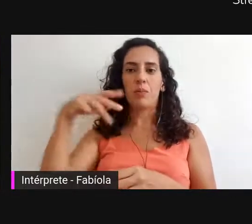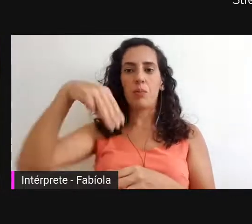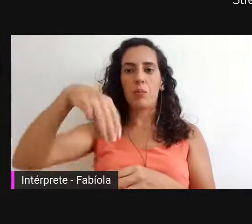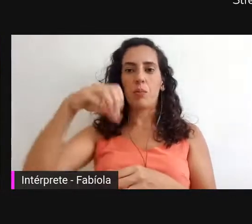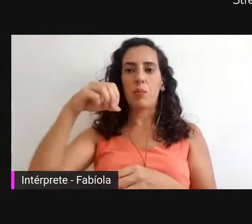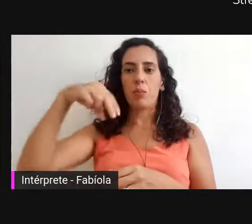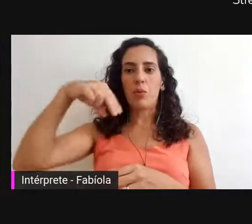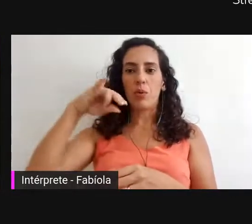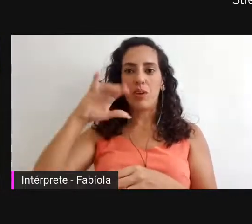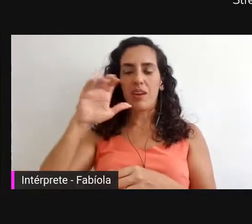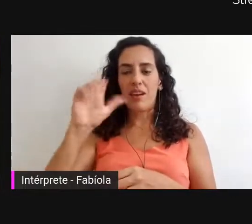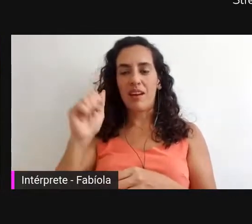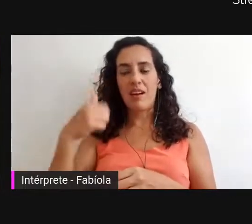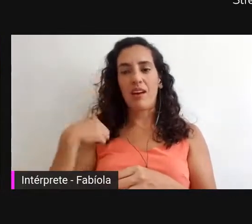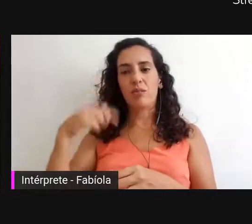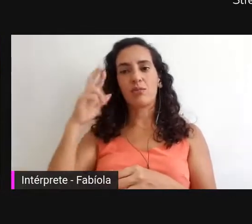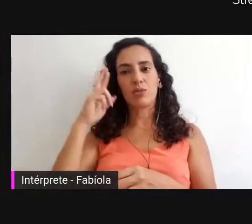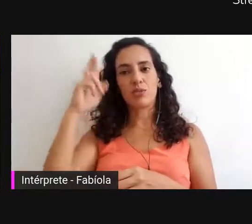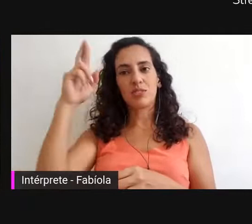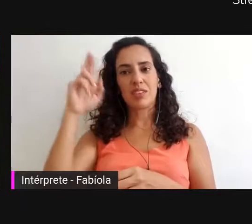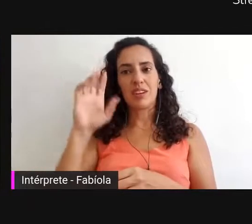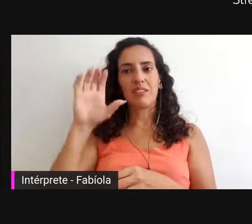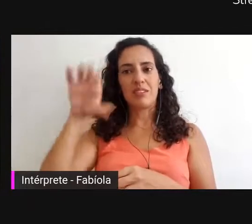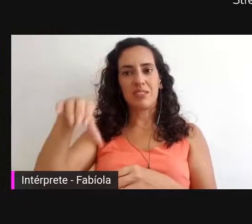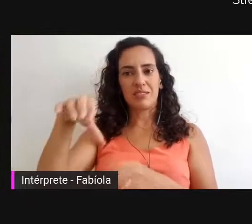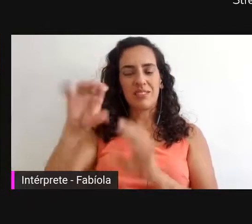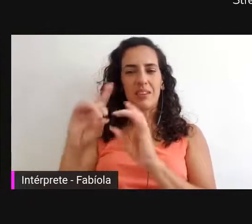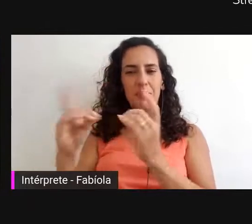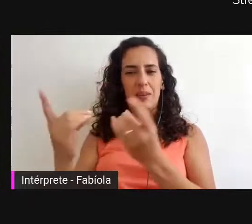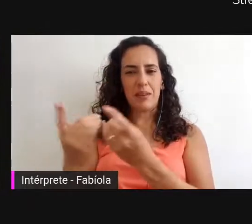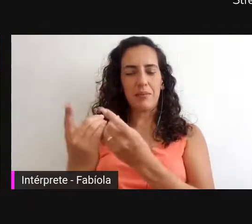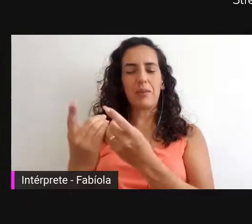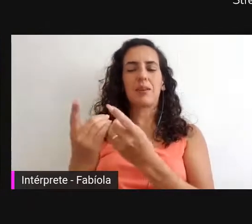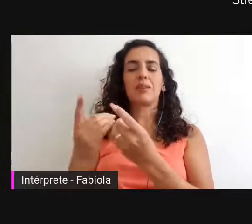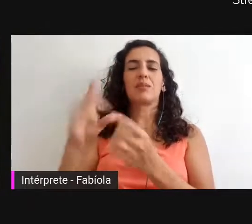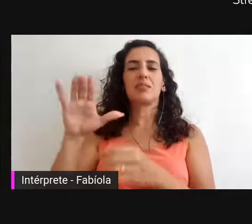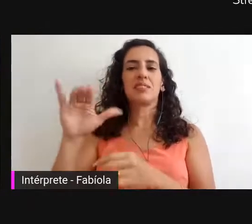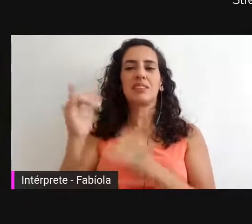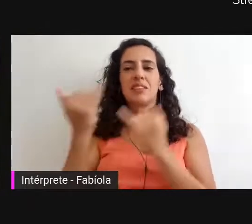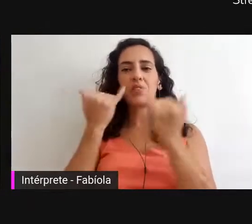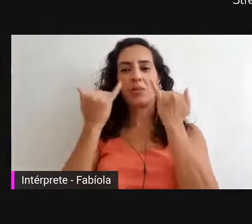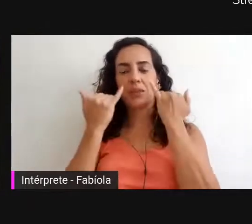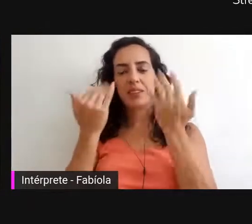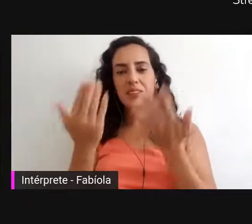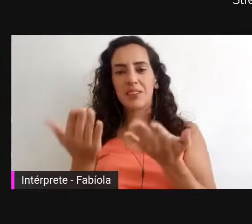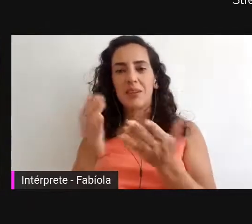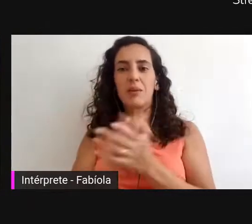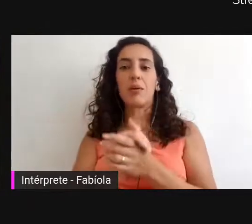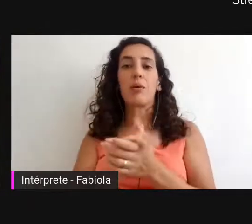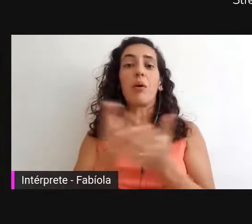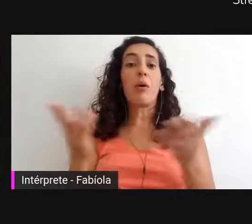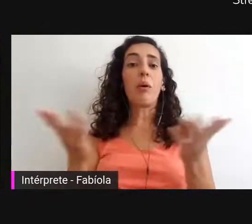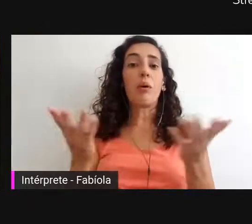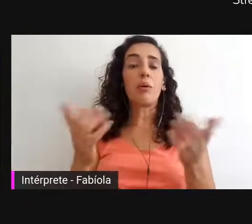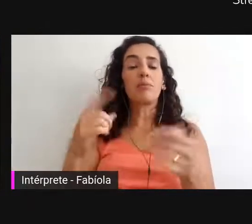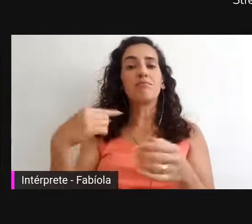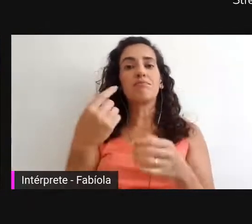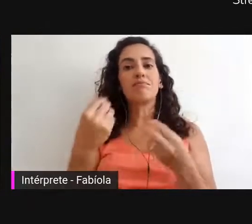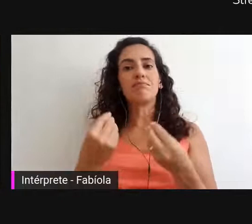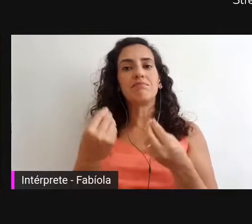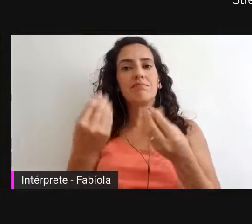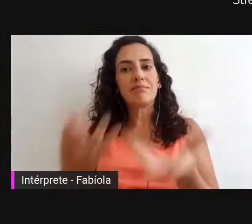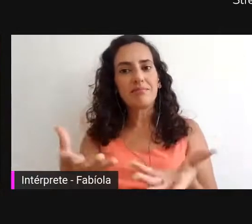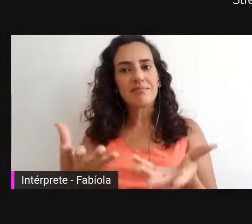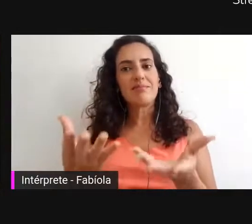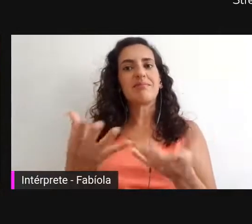integrante do Departamento de Ciência da Informação, e hoje, com muito prazer, estamos aqui para oferecer esse evento. Vou